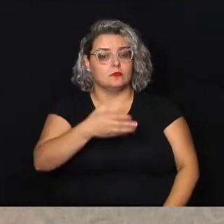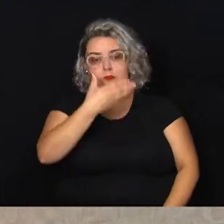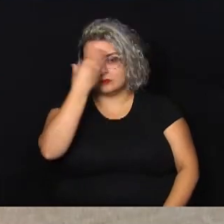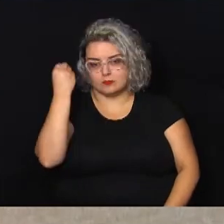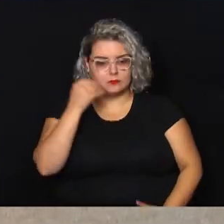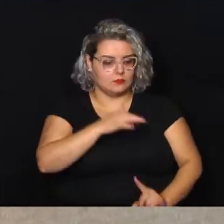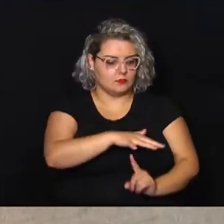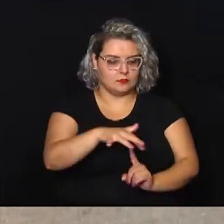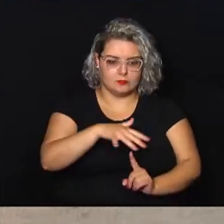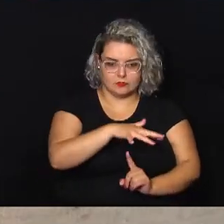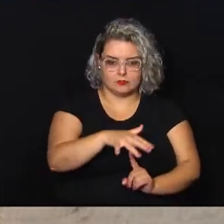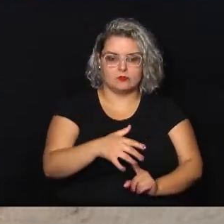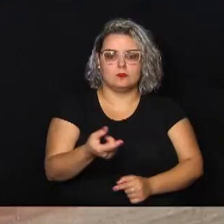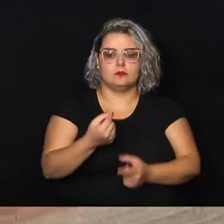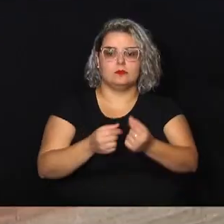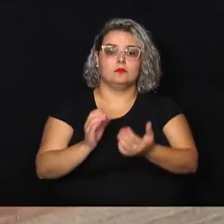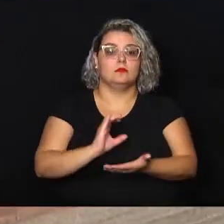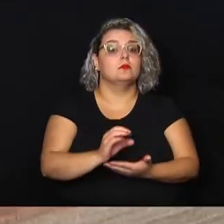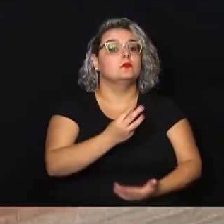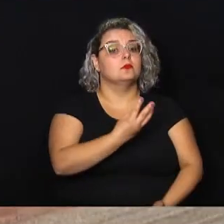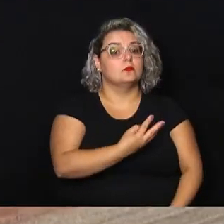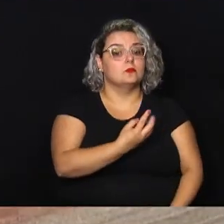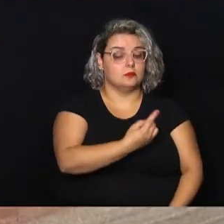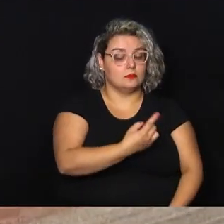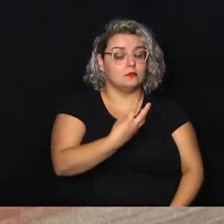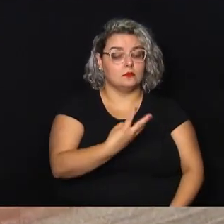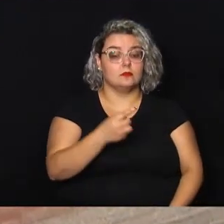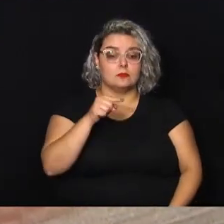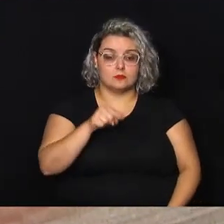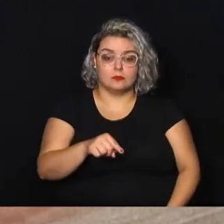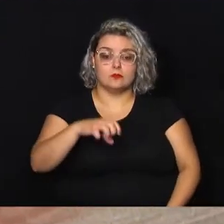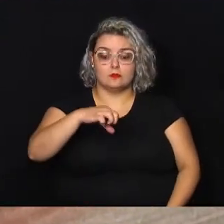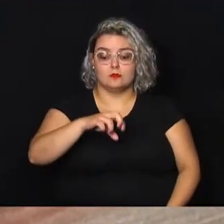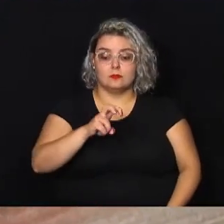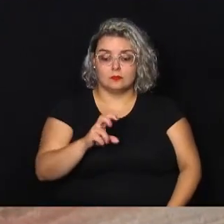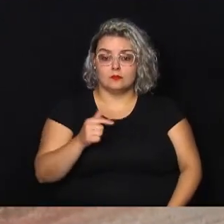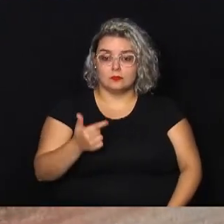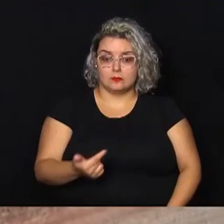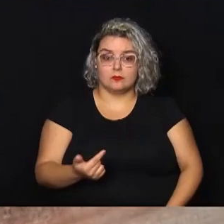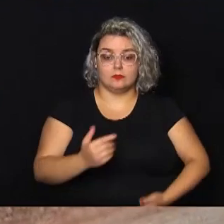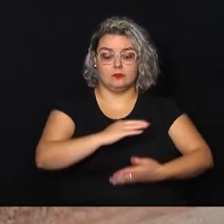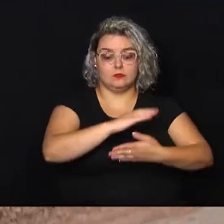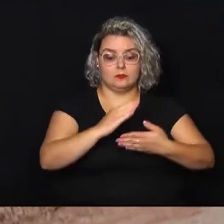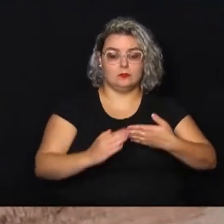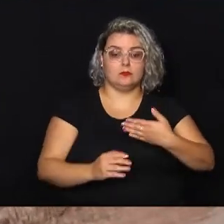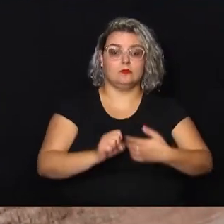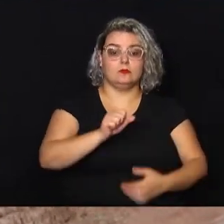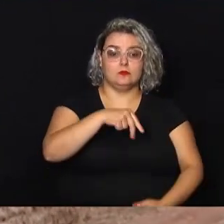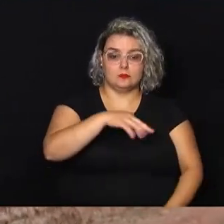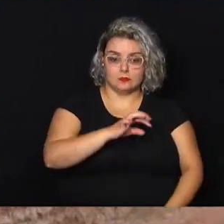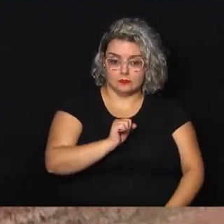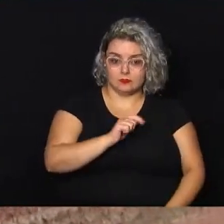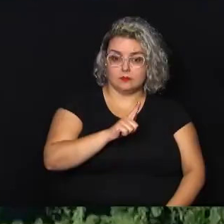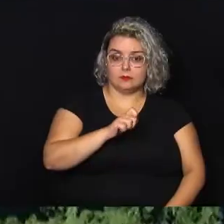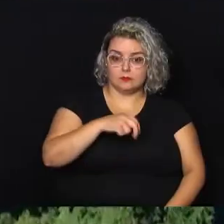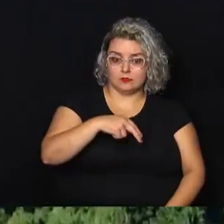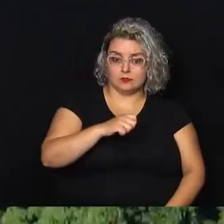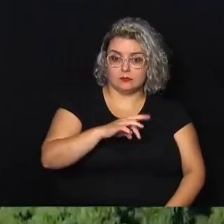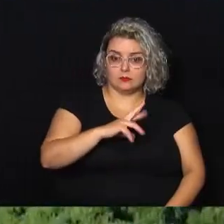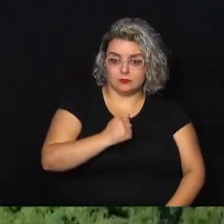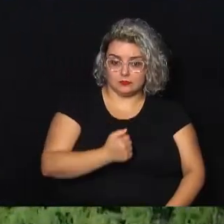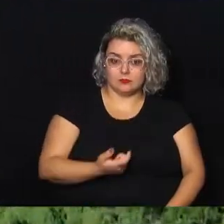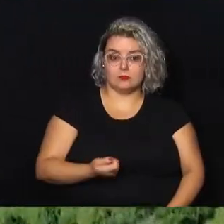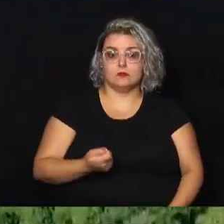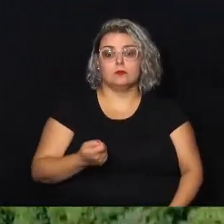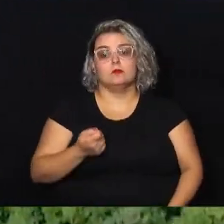ambiente e destinou 13 mil 952 reais para a Mata Santa Genebra para aquisição de material de